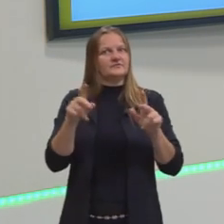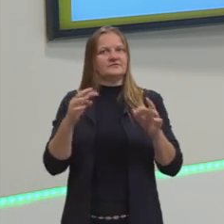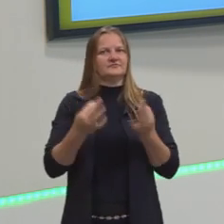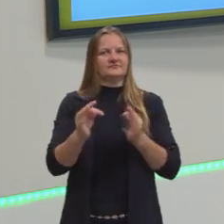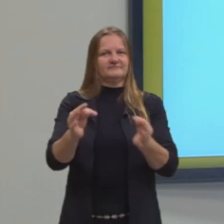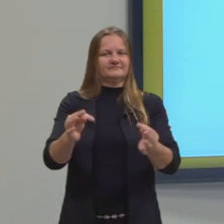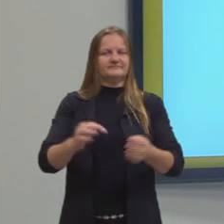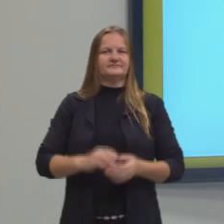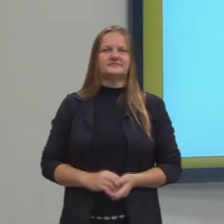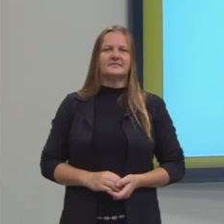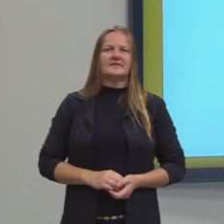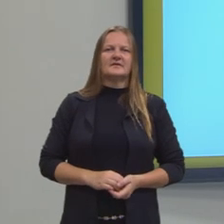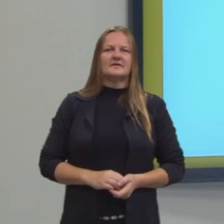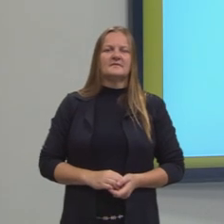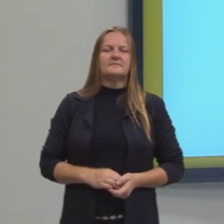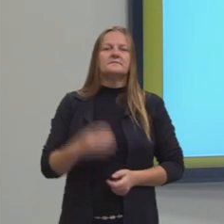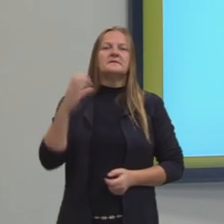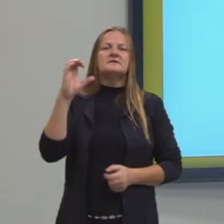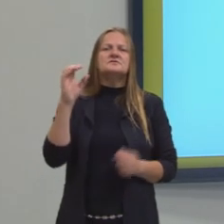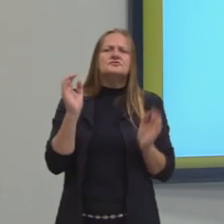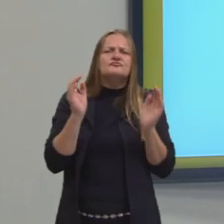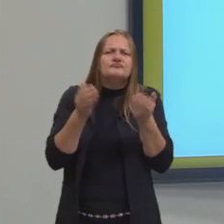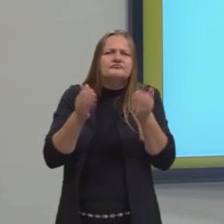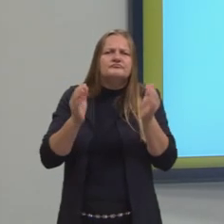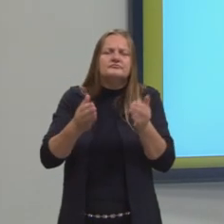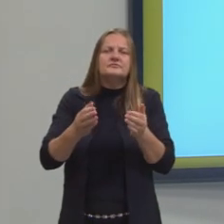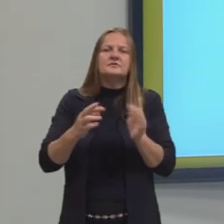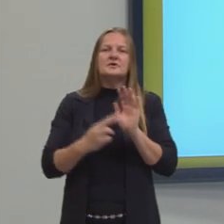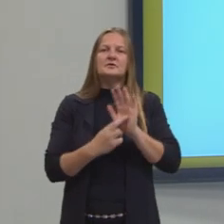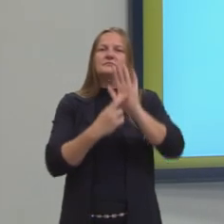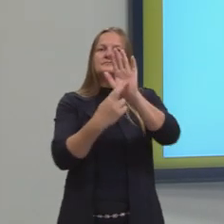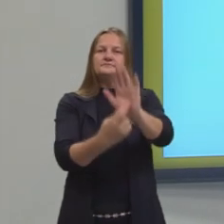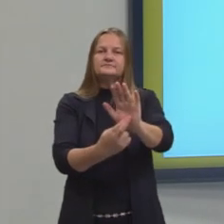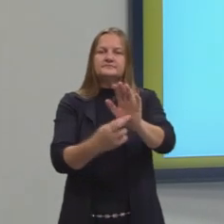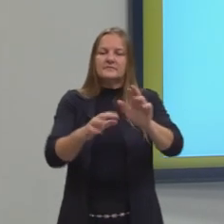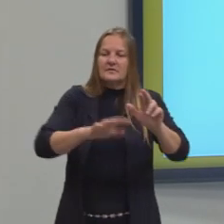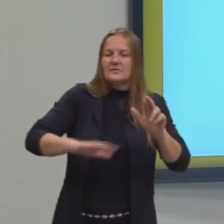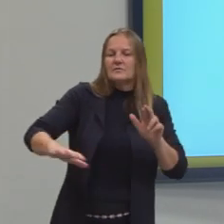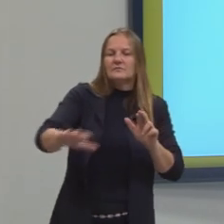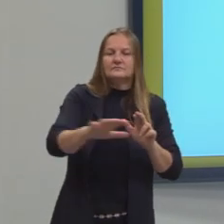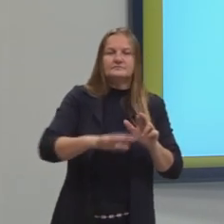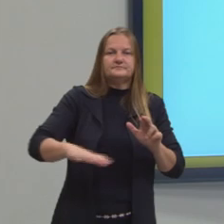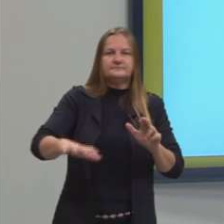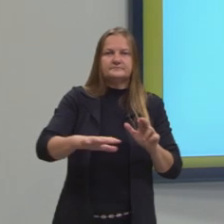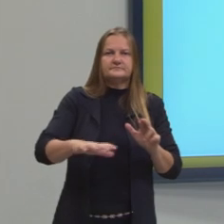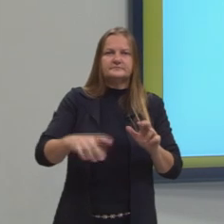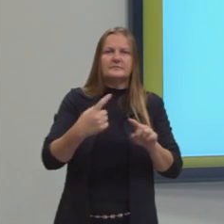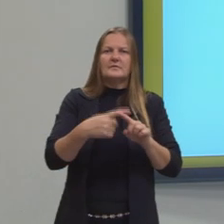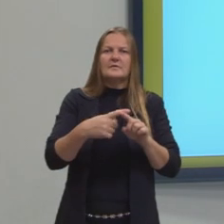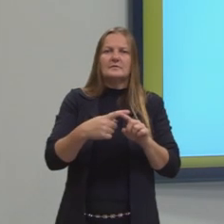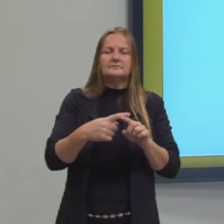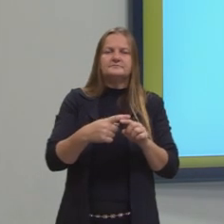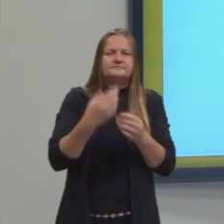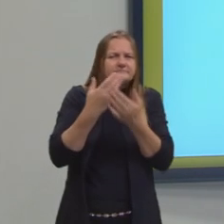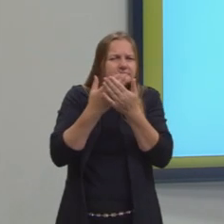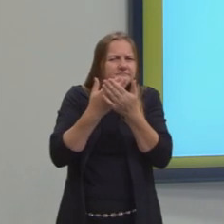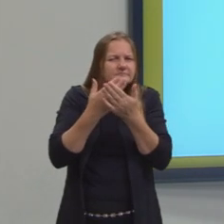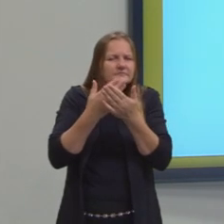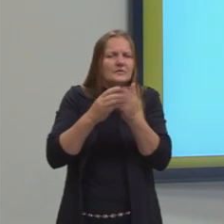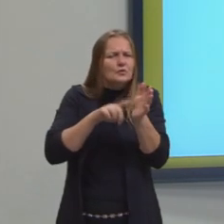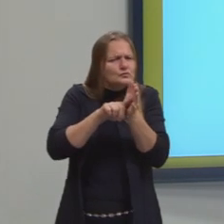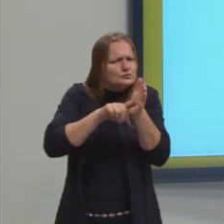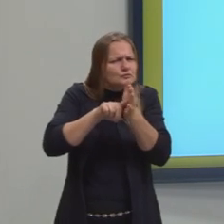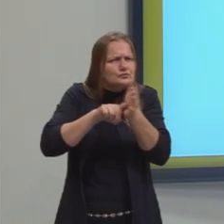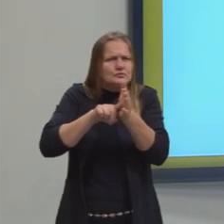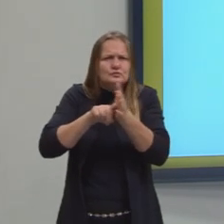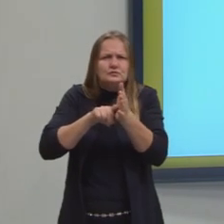a cartografia é a ciência que se dedica à representação do espaço geográfico por meio do estudo, análise